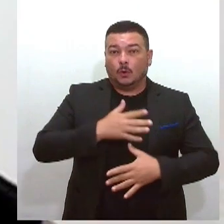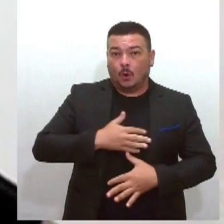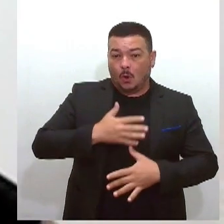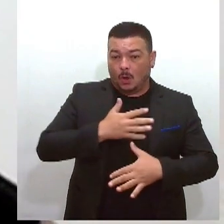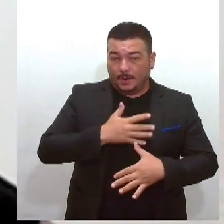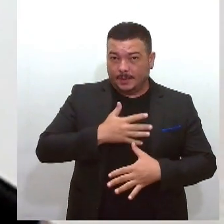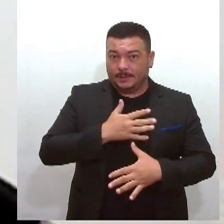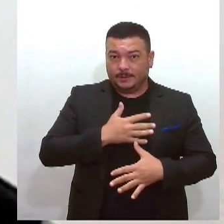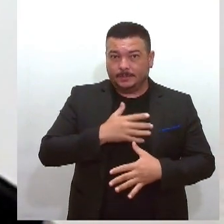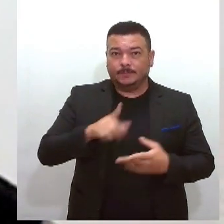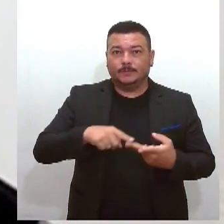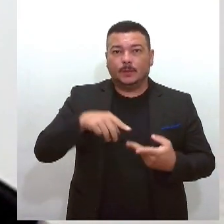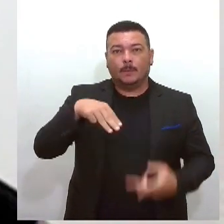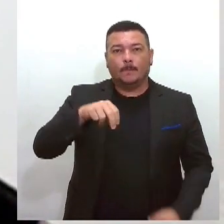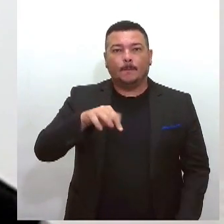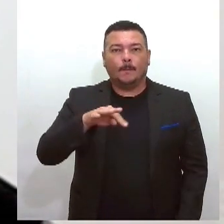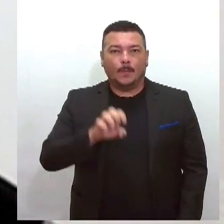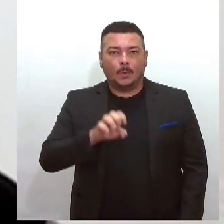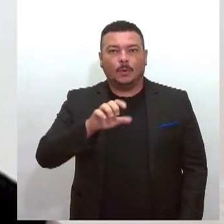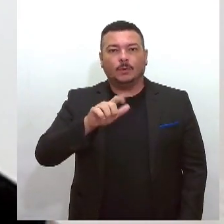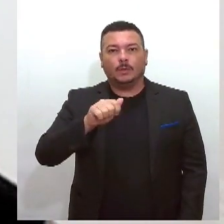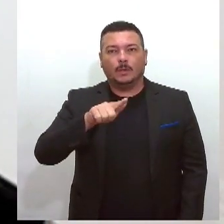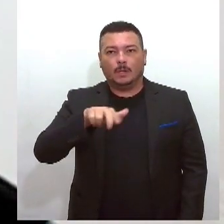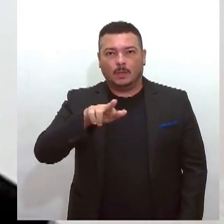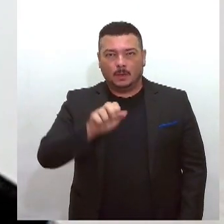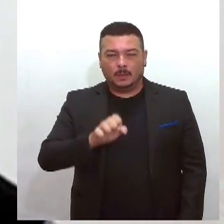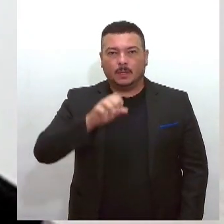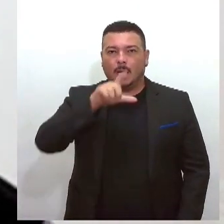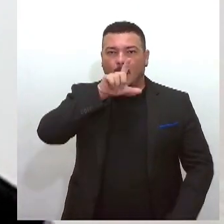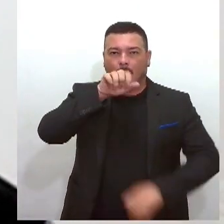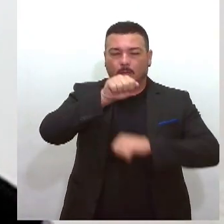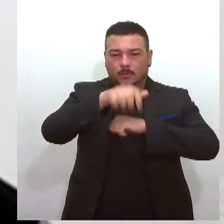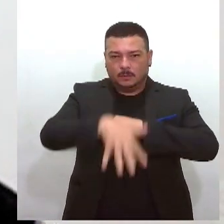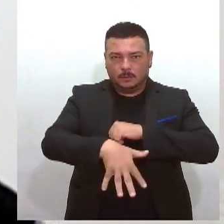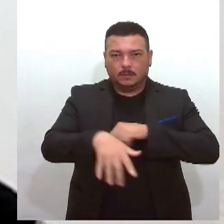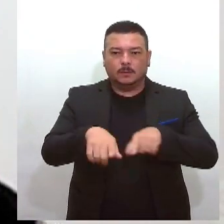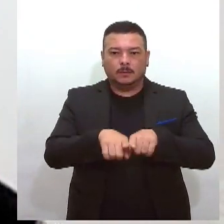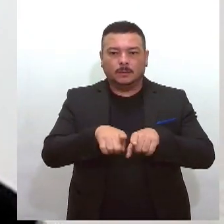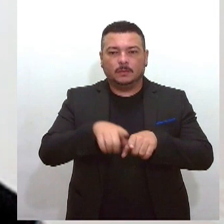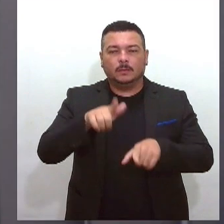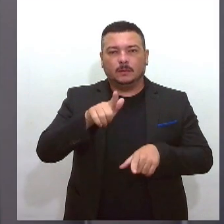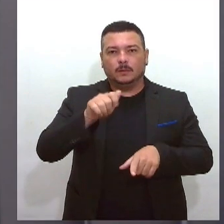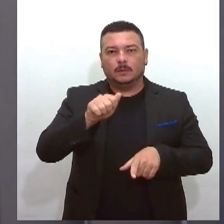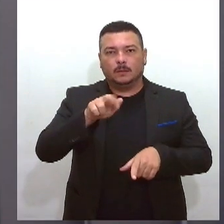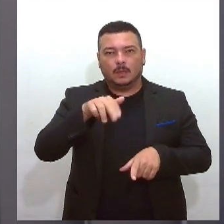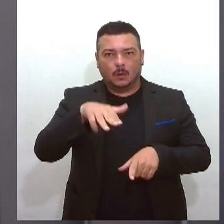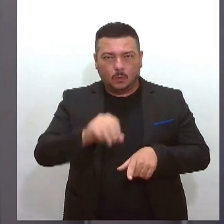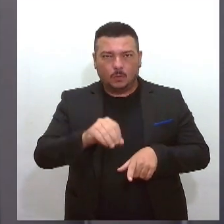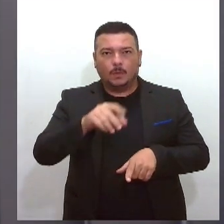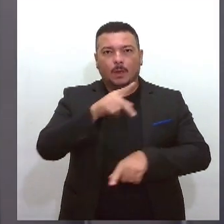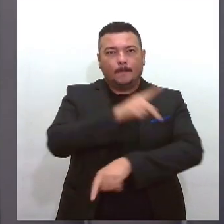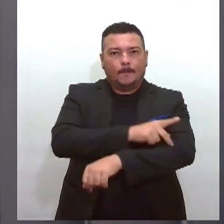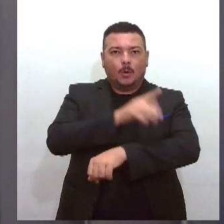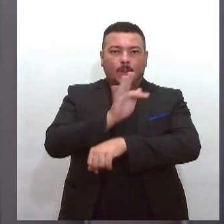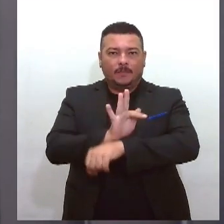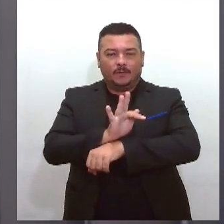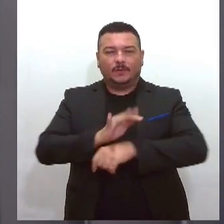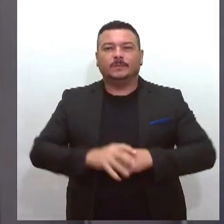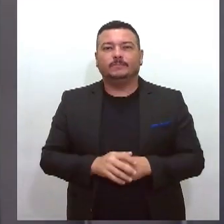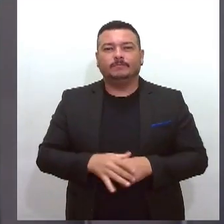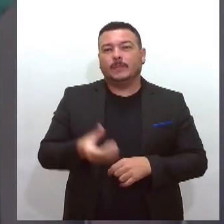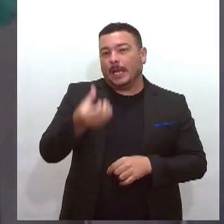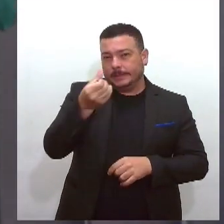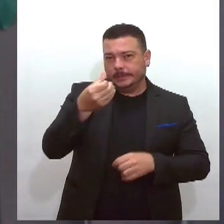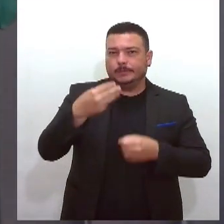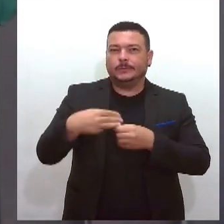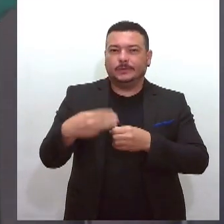Alegre, Poço Redondo, Canidé, Gararu, Porto da Folha. Olha que bacana, são seis municípios, gente, assistidos.